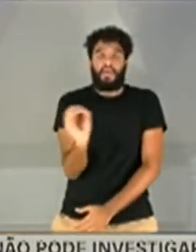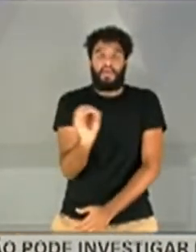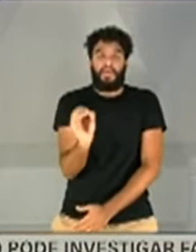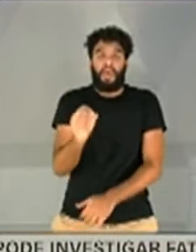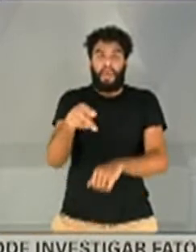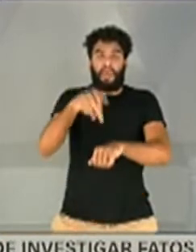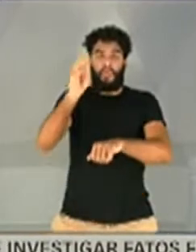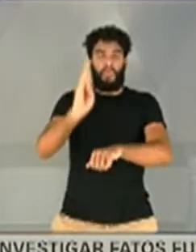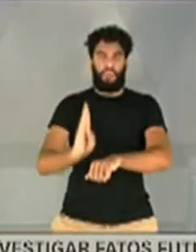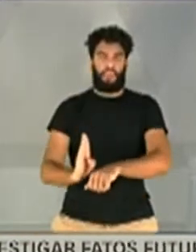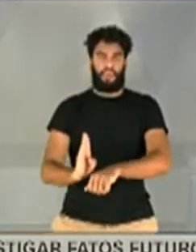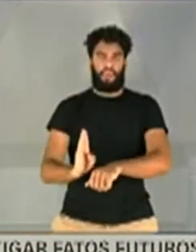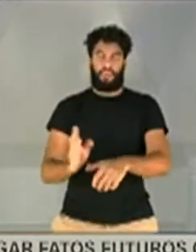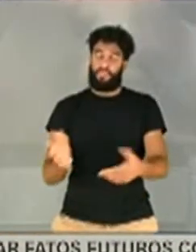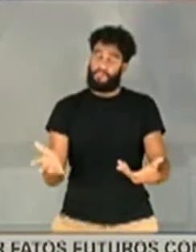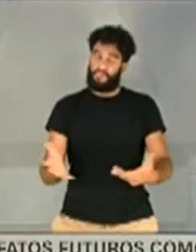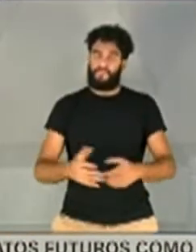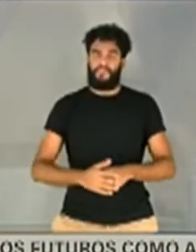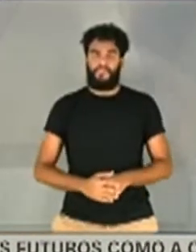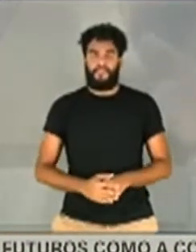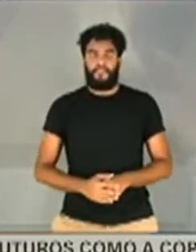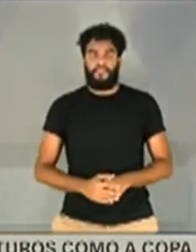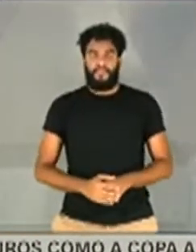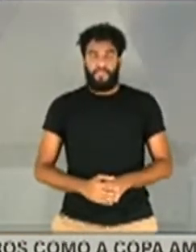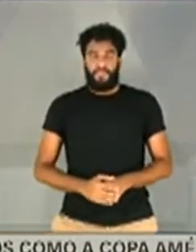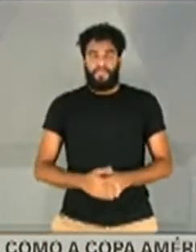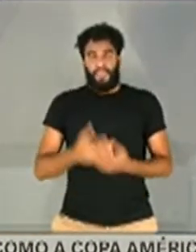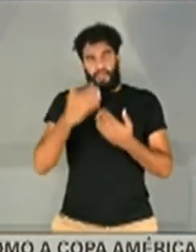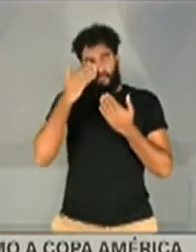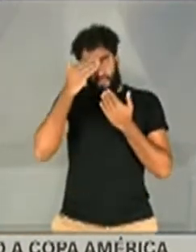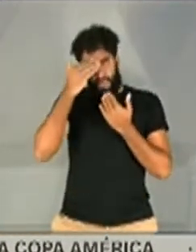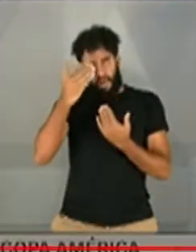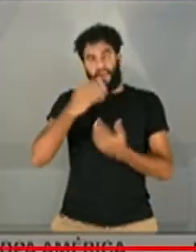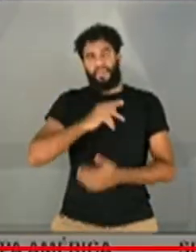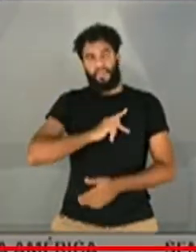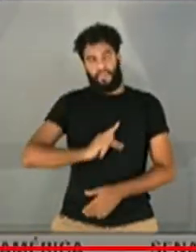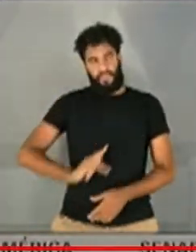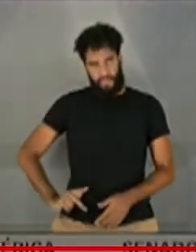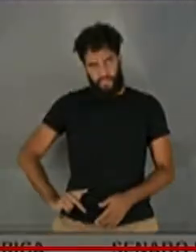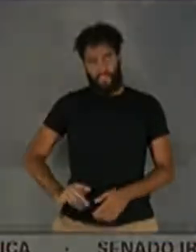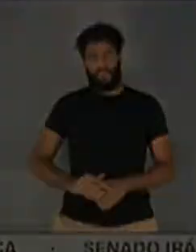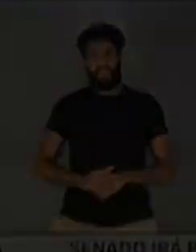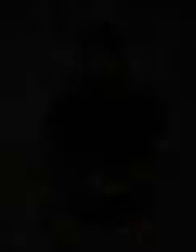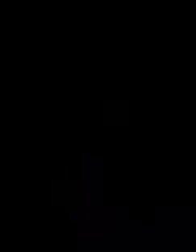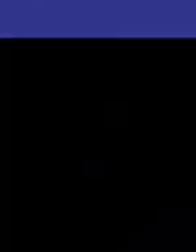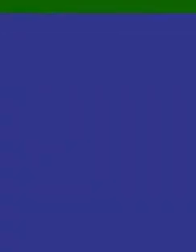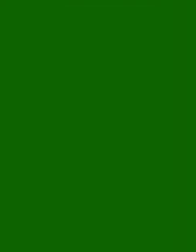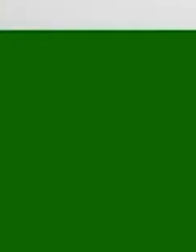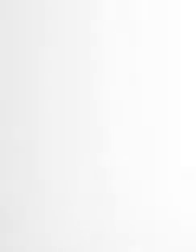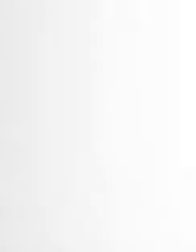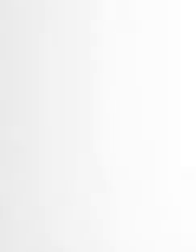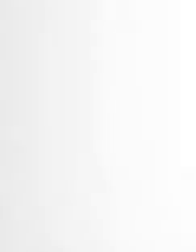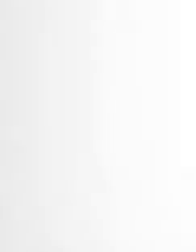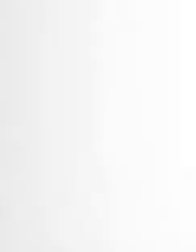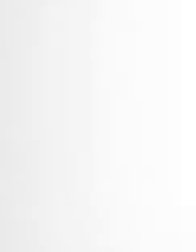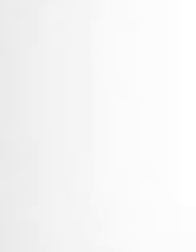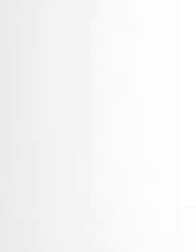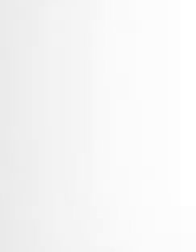país. Eu agradeço, presidente, a presença. Eu